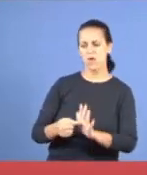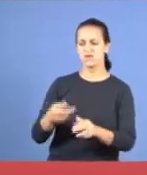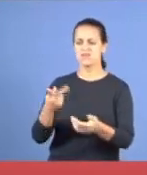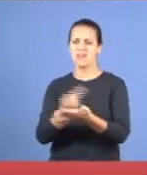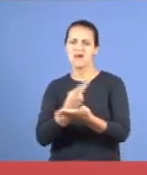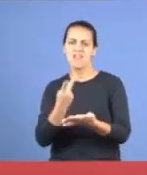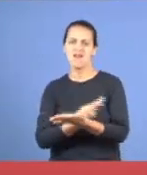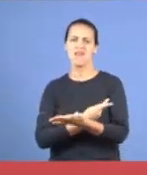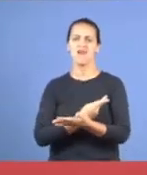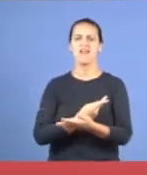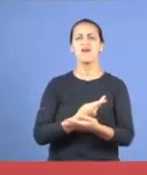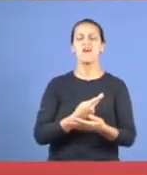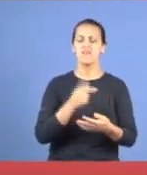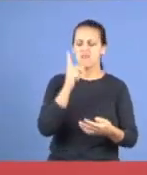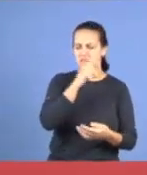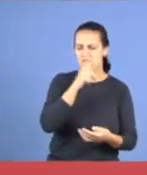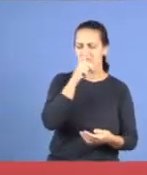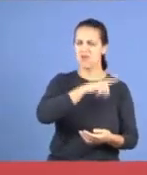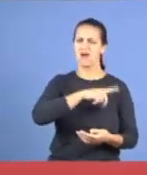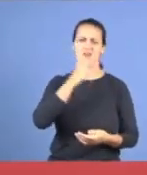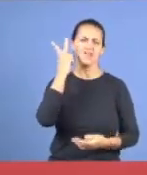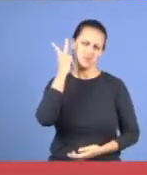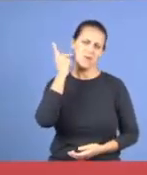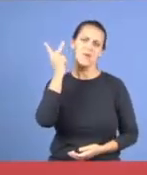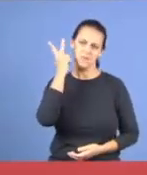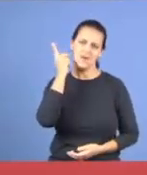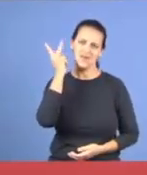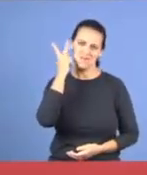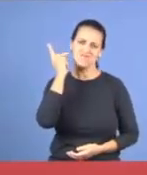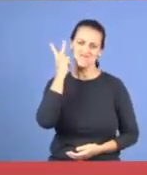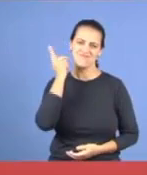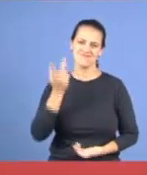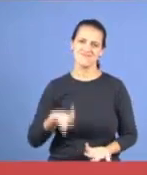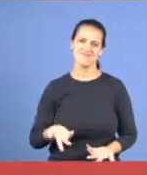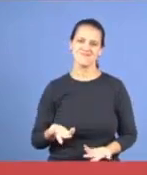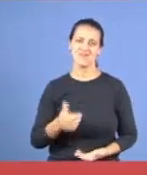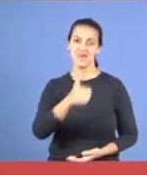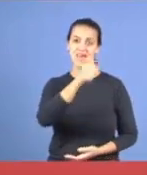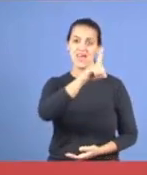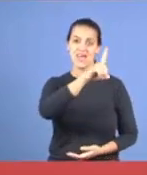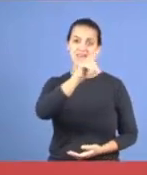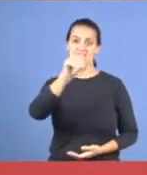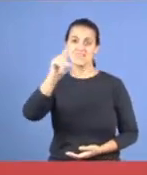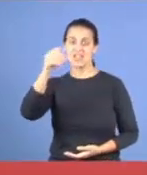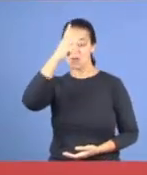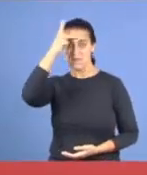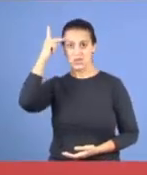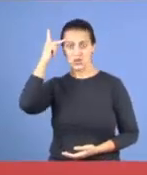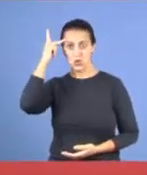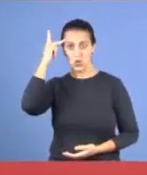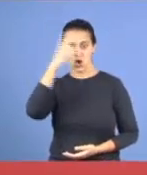natural, que no meio de 100 pessoas, pelo menos, 98 estão erradas, então a gente vai acertar,